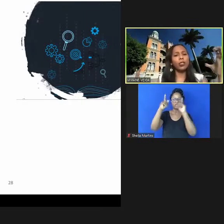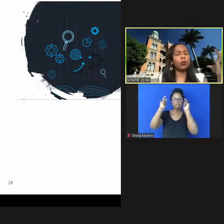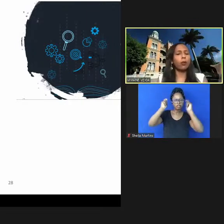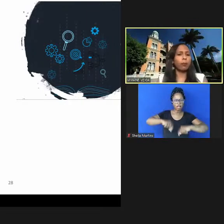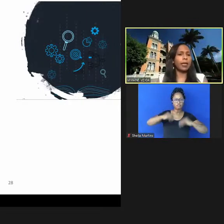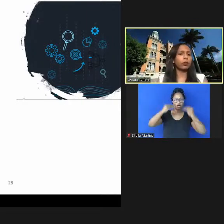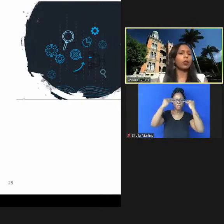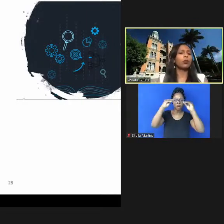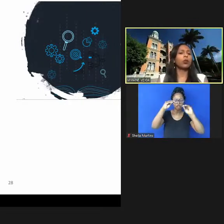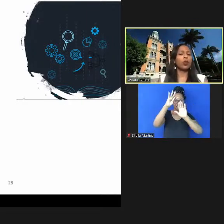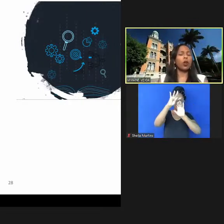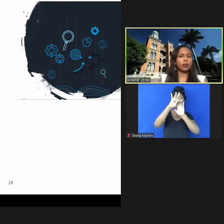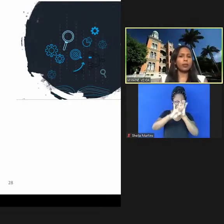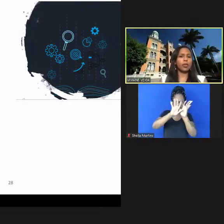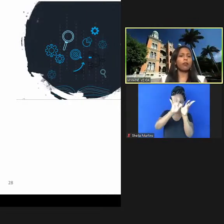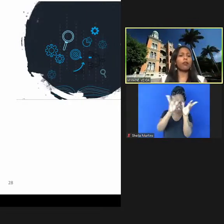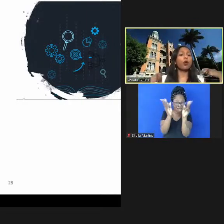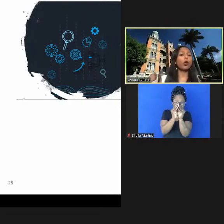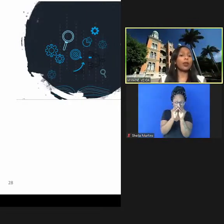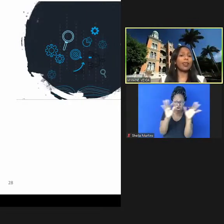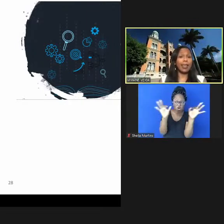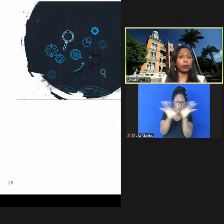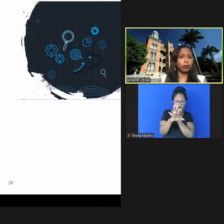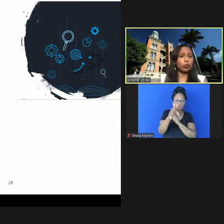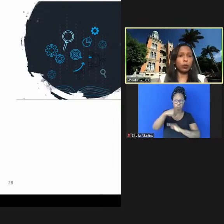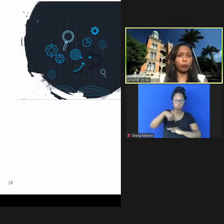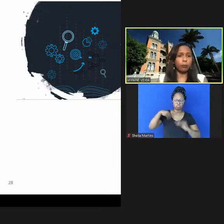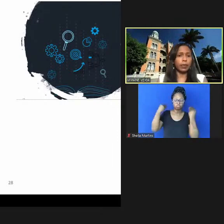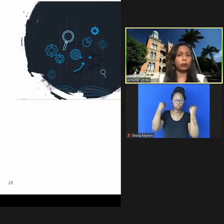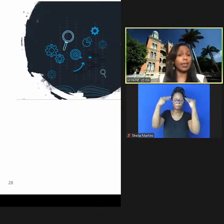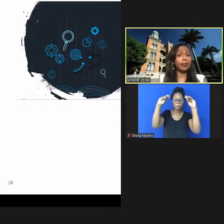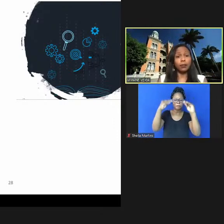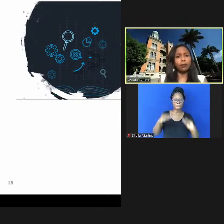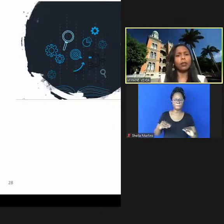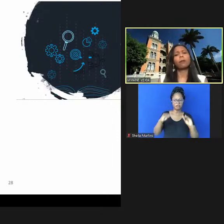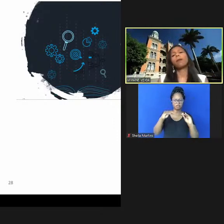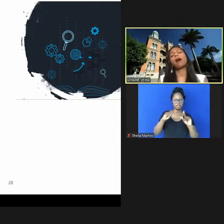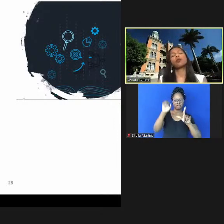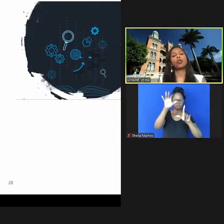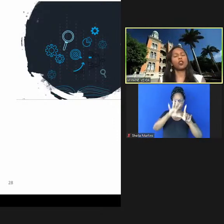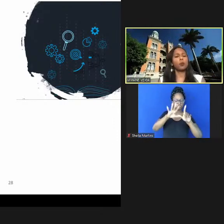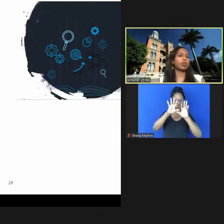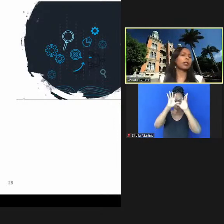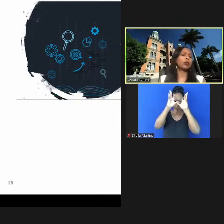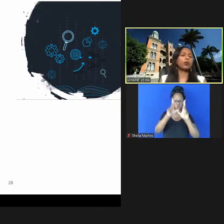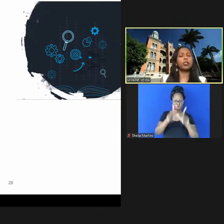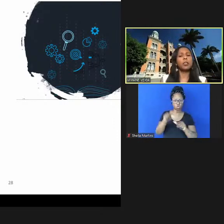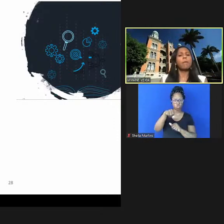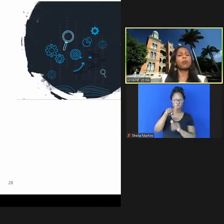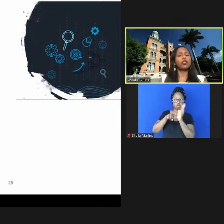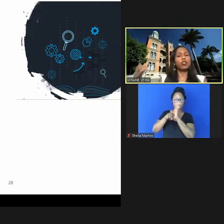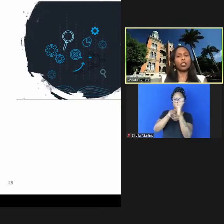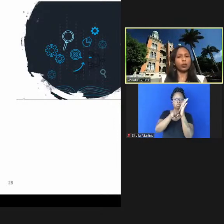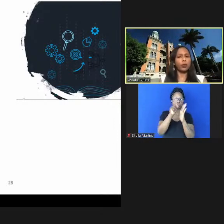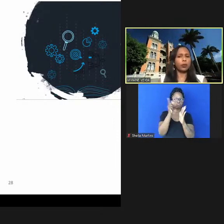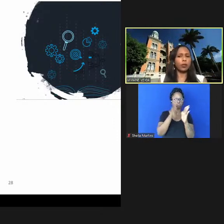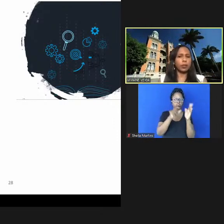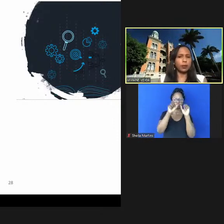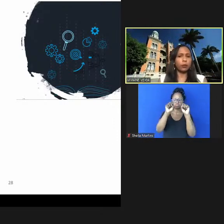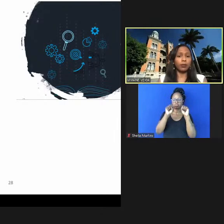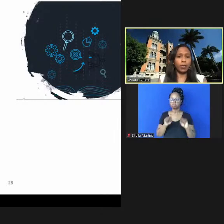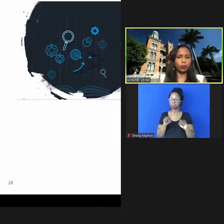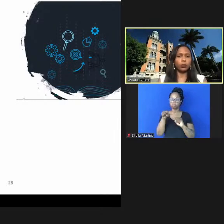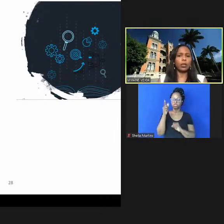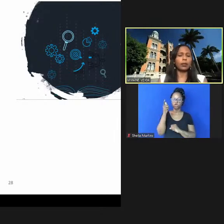em texto completo do nosso acervo foi colocado em texto completo na íntegra para os nossos pesquisadores e a gente criou essa